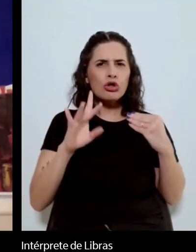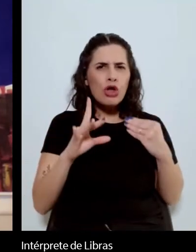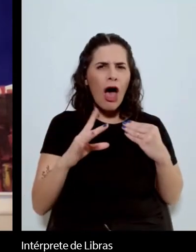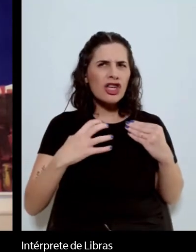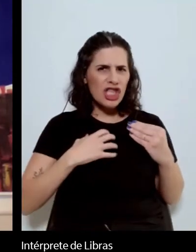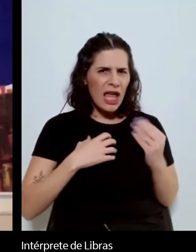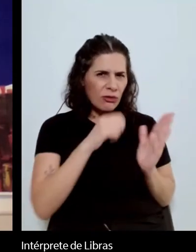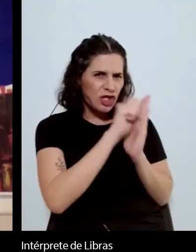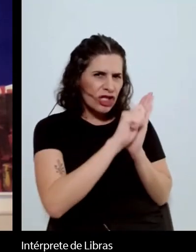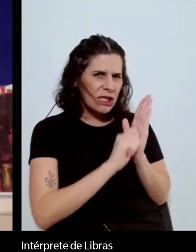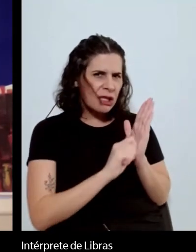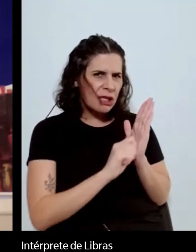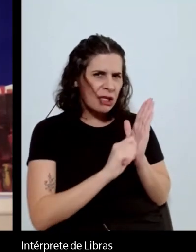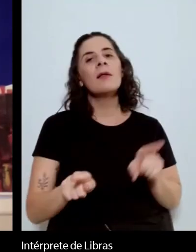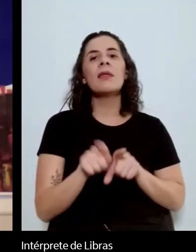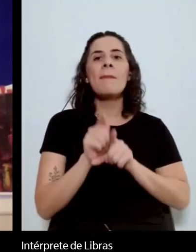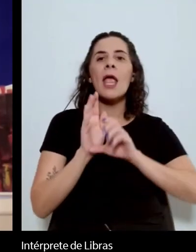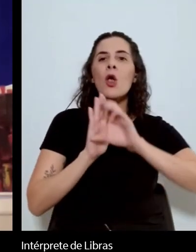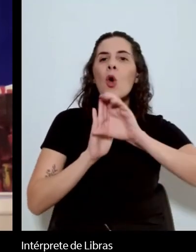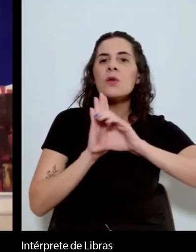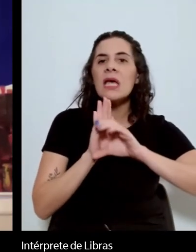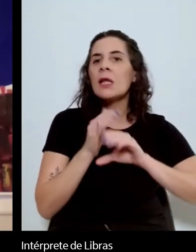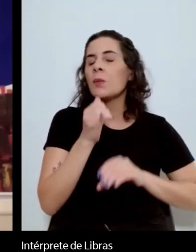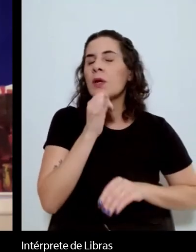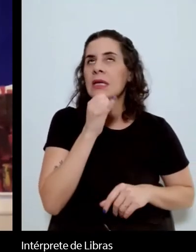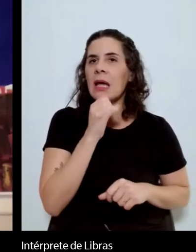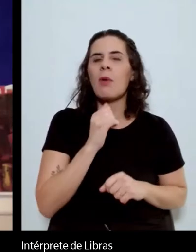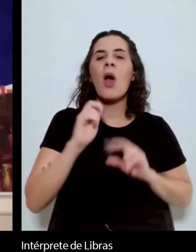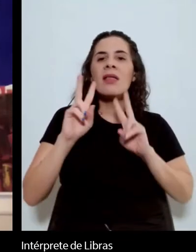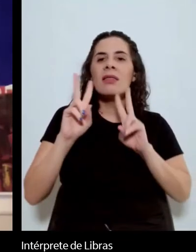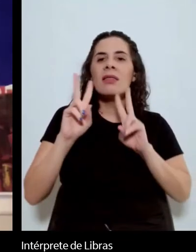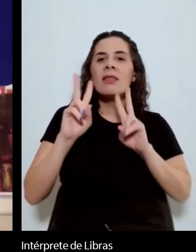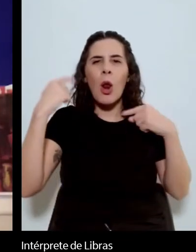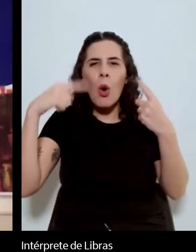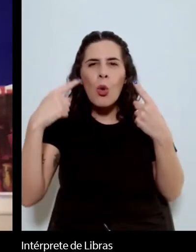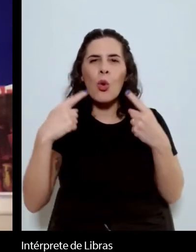temas de loucura, de marginalidade, estados de exceção,